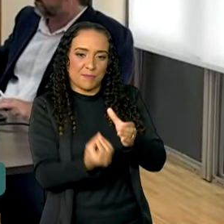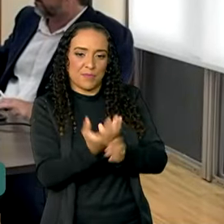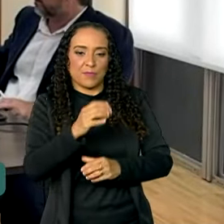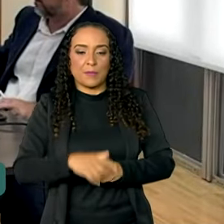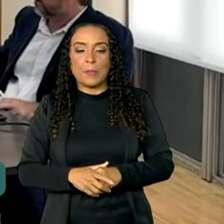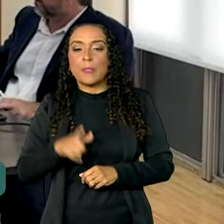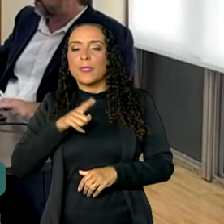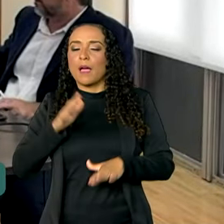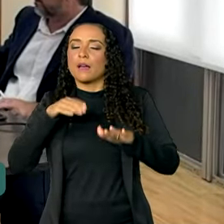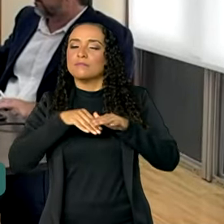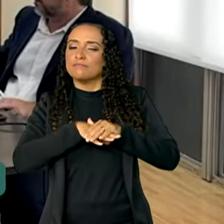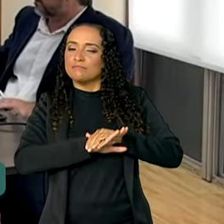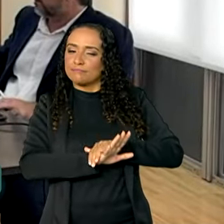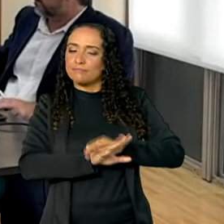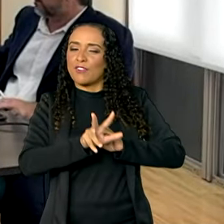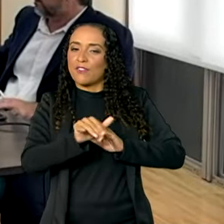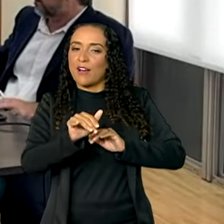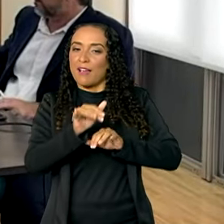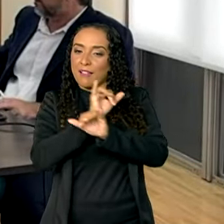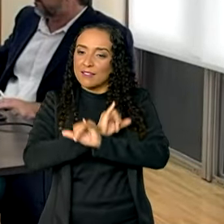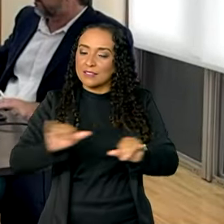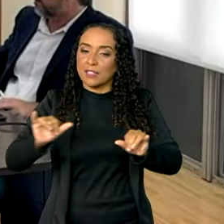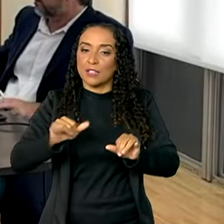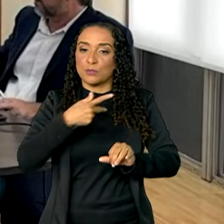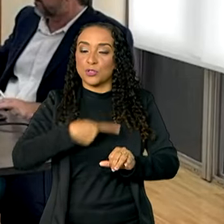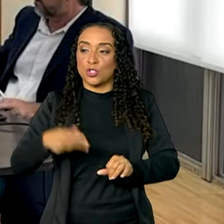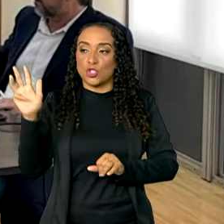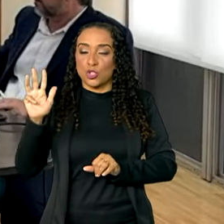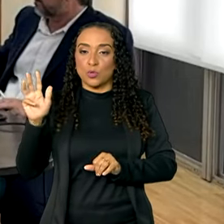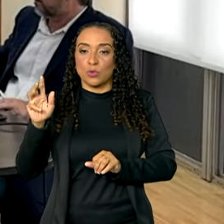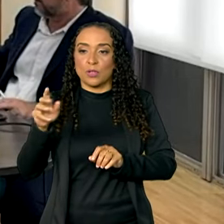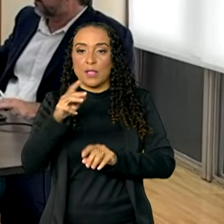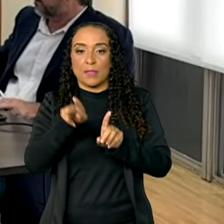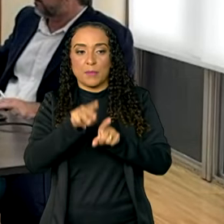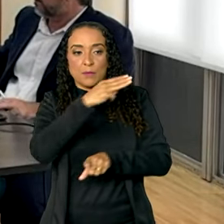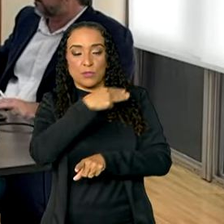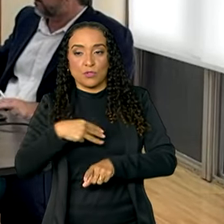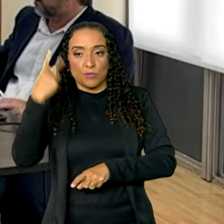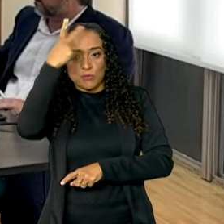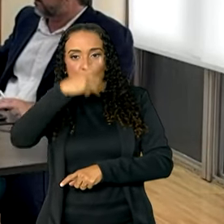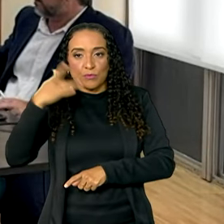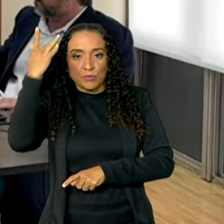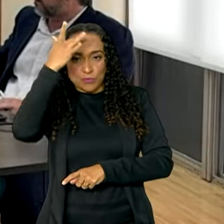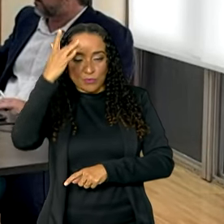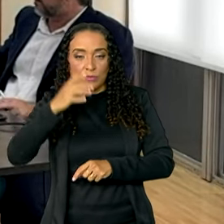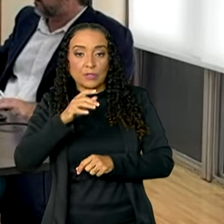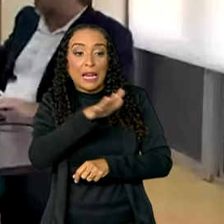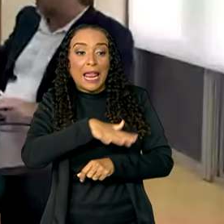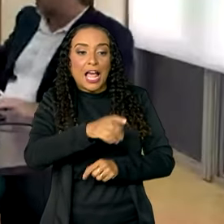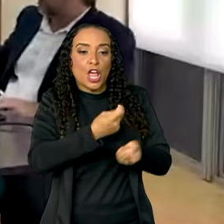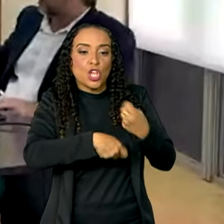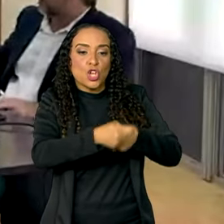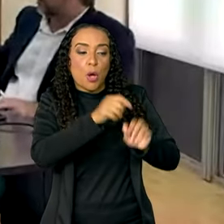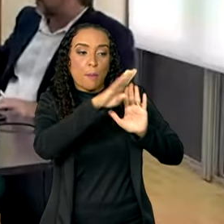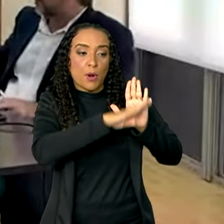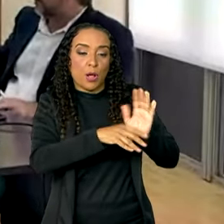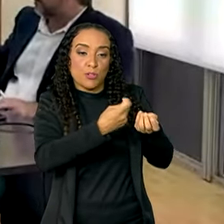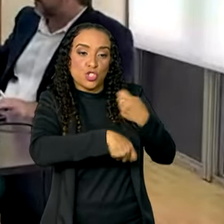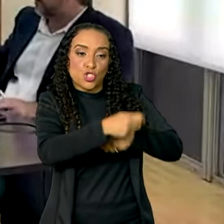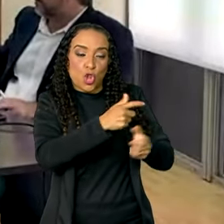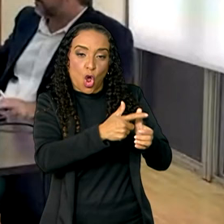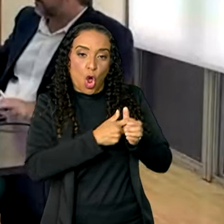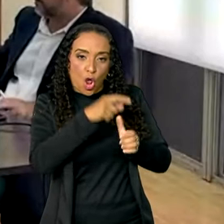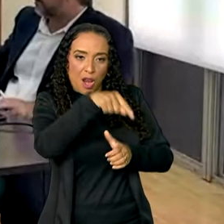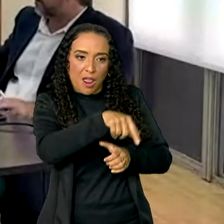no forno para ser lançado pelo presidente Lula, ministro Haddad, um desenrola no campo para o agricultor familiar,